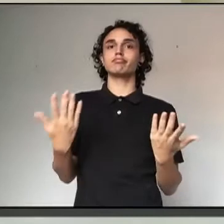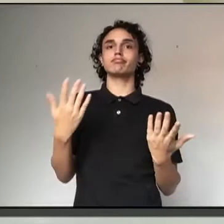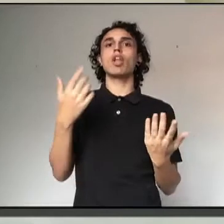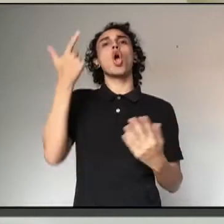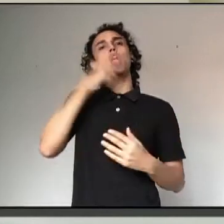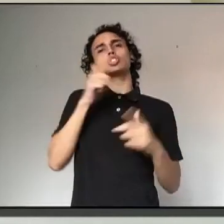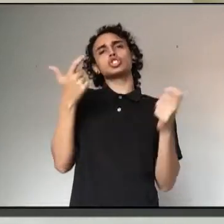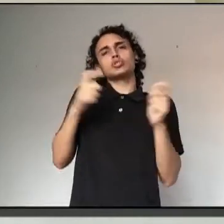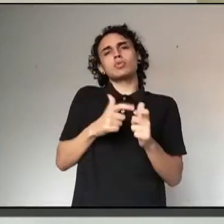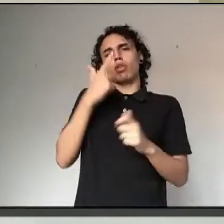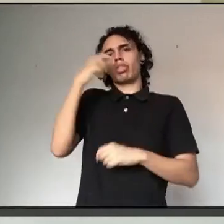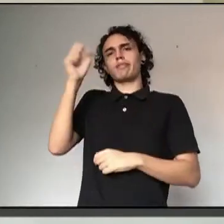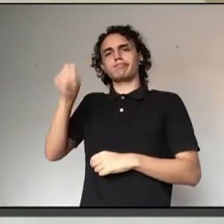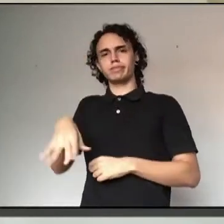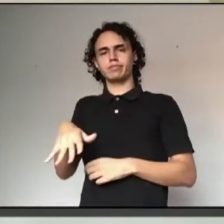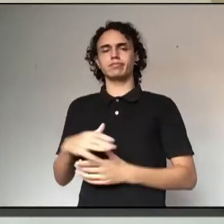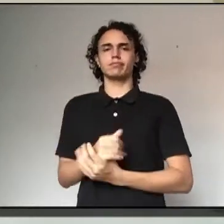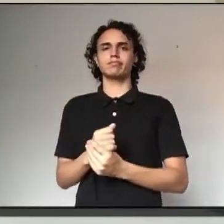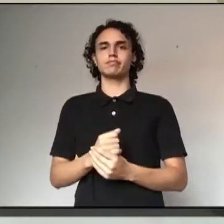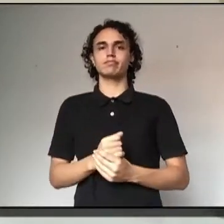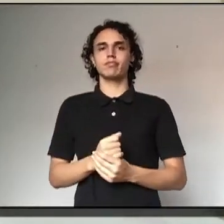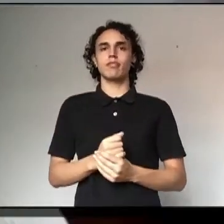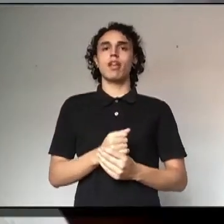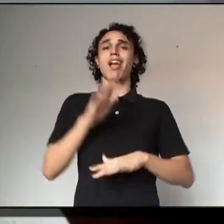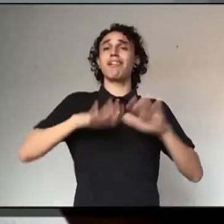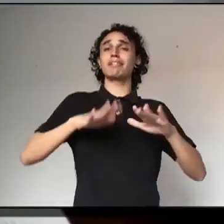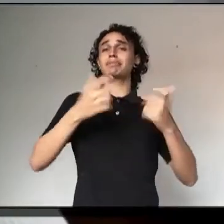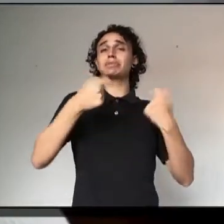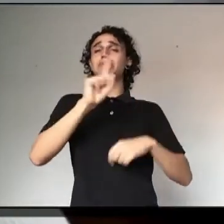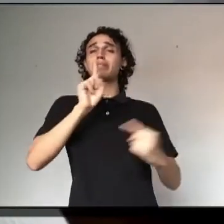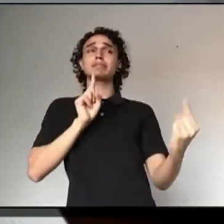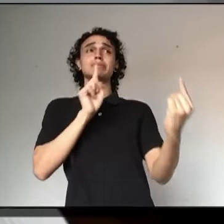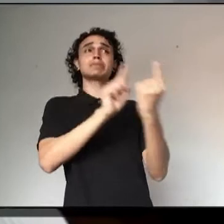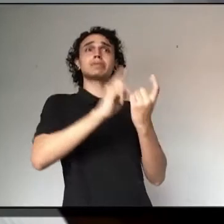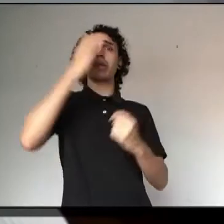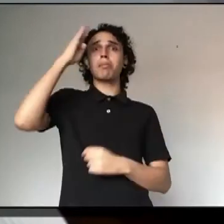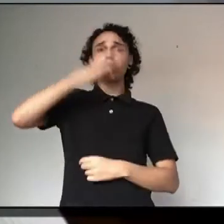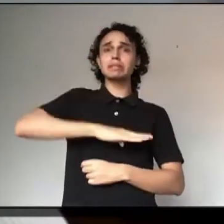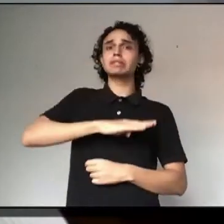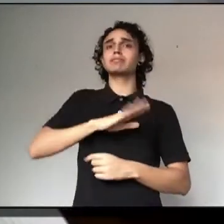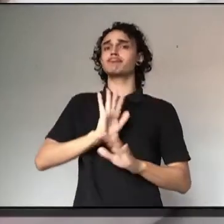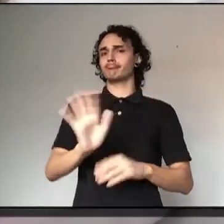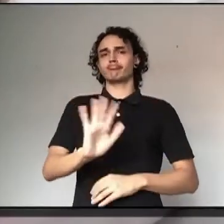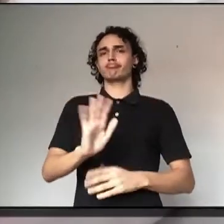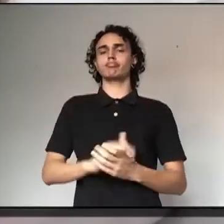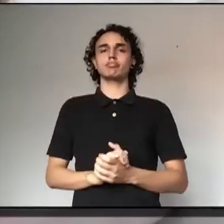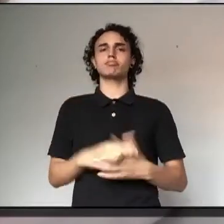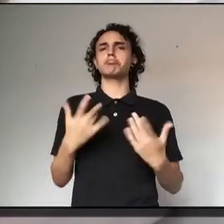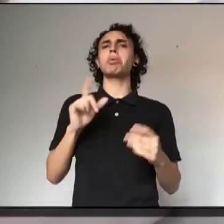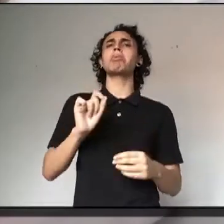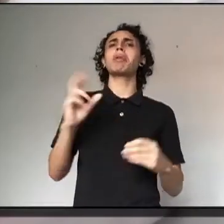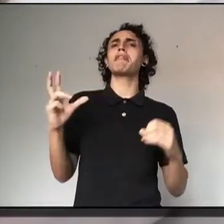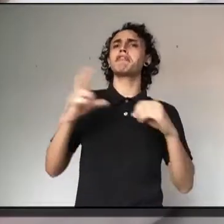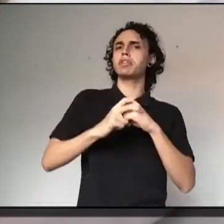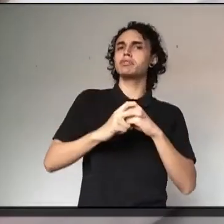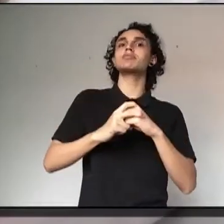resíduos com esse material descartável que vai ser jogado fora por um atendimento que, às vezes, não havia necessidade de um atendimento presencial. A gente está falando